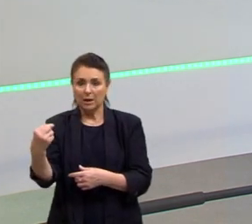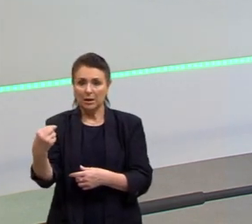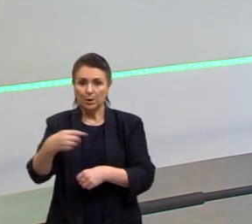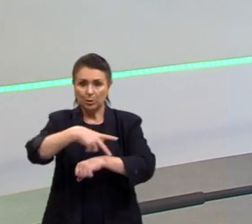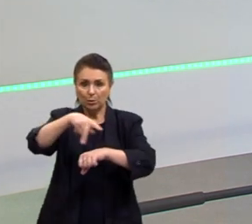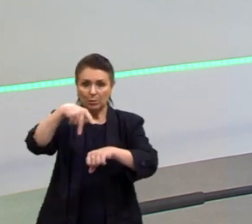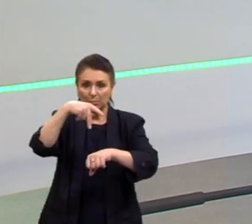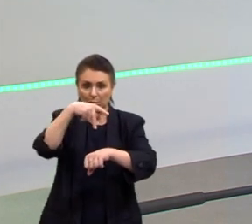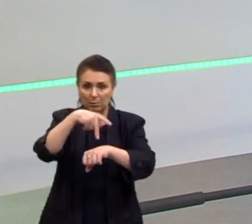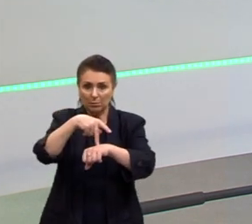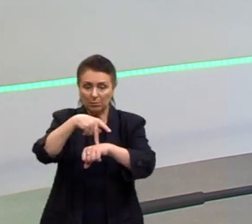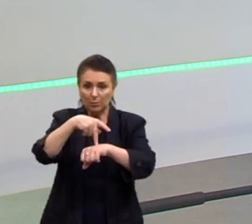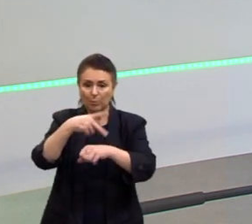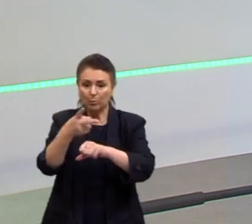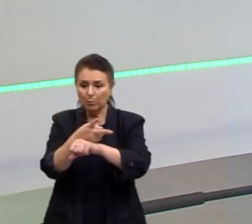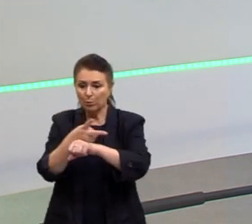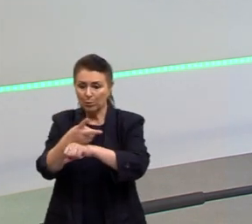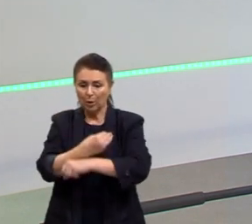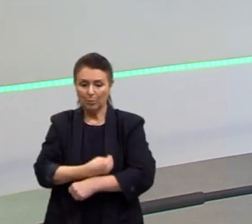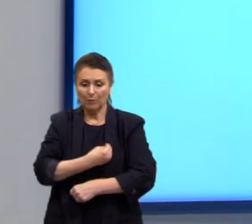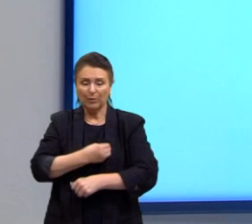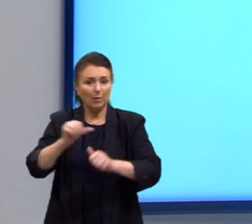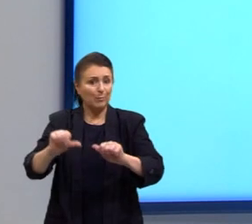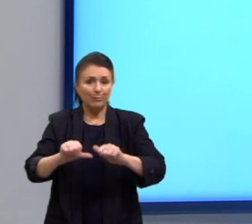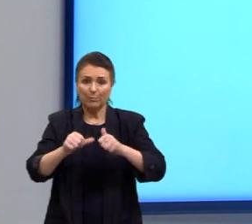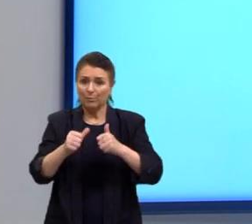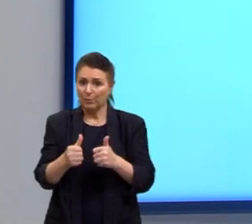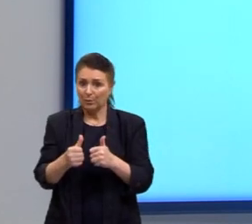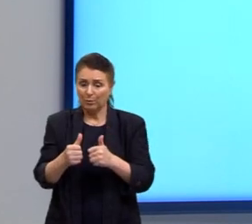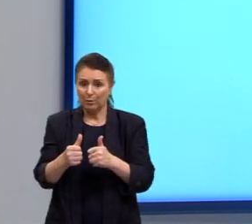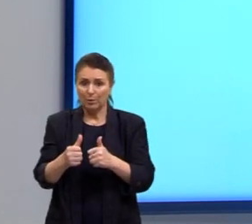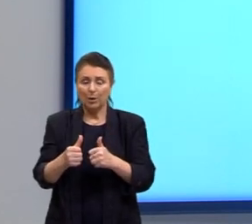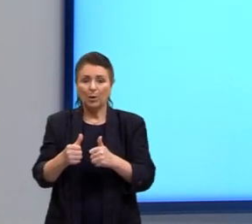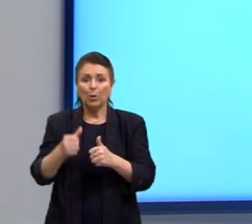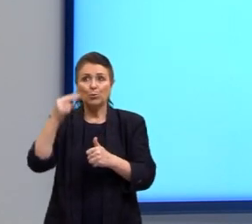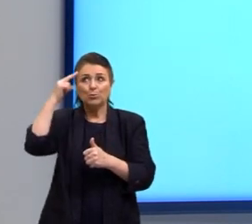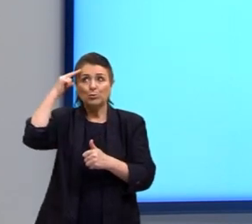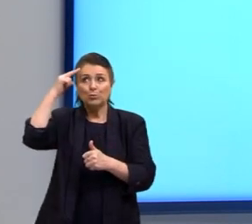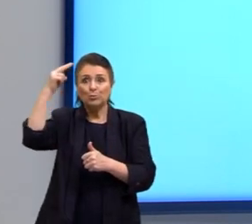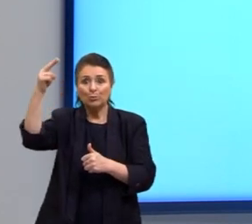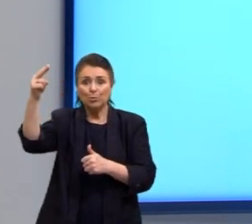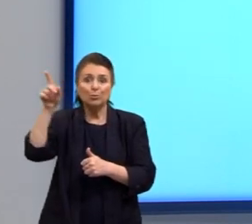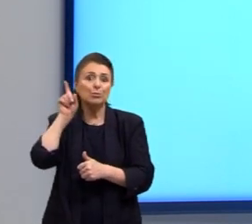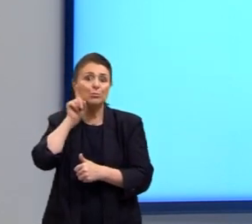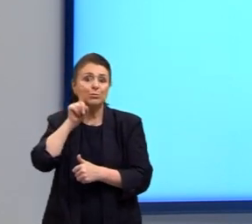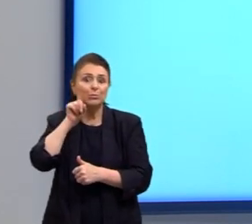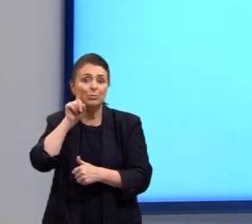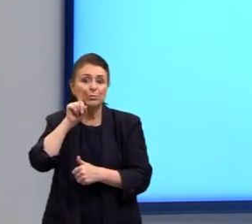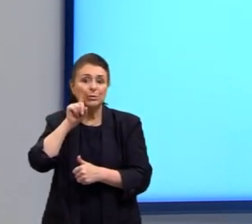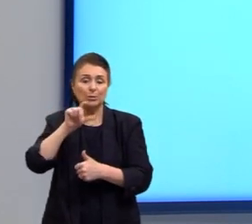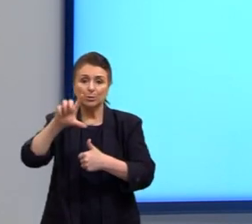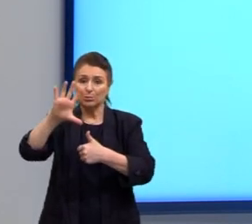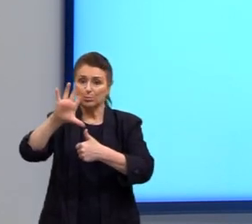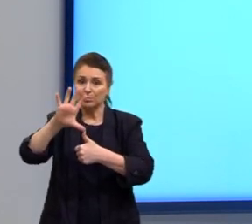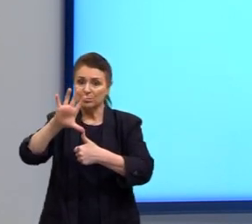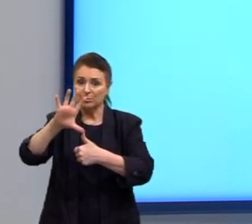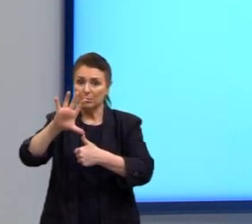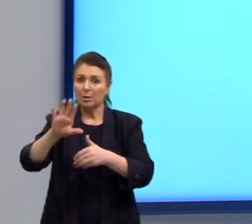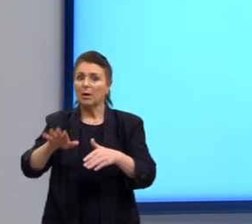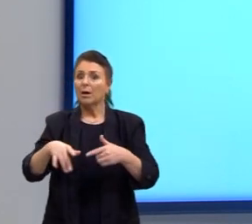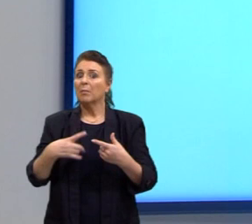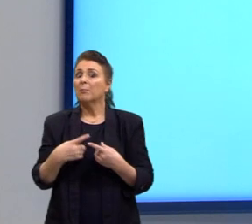uma vida melhor, em busca do sonho americano, mas a que preço? Certo? E